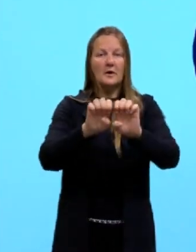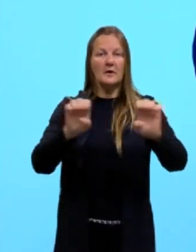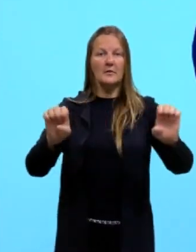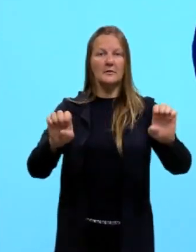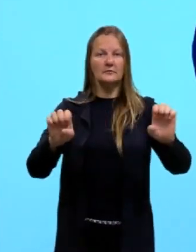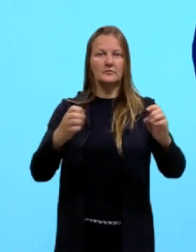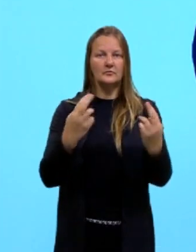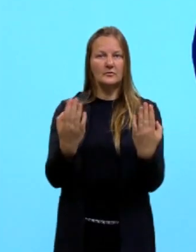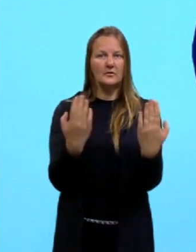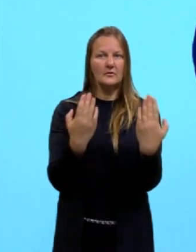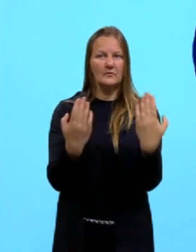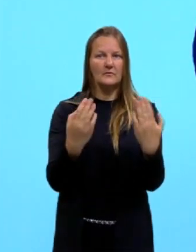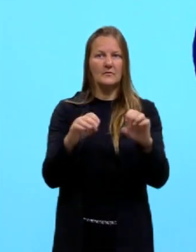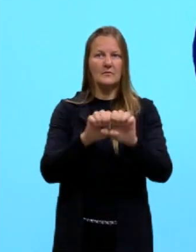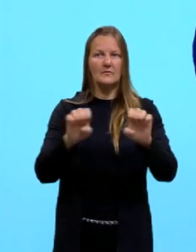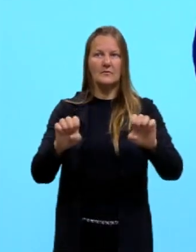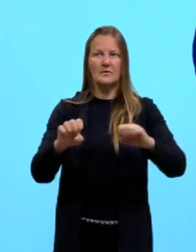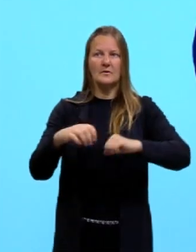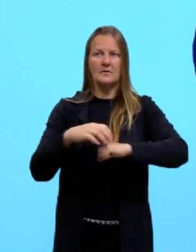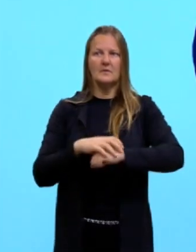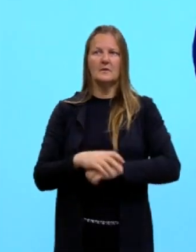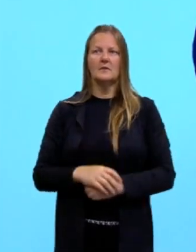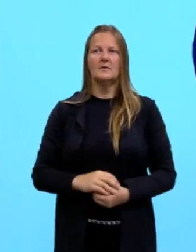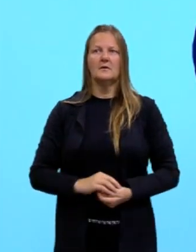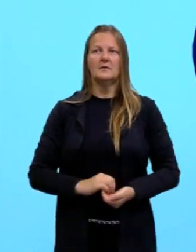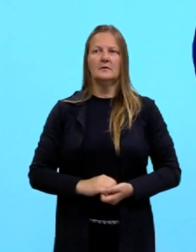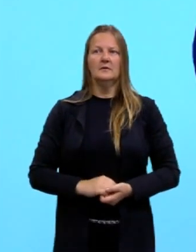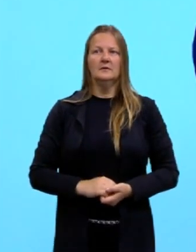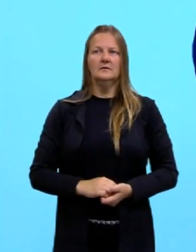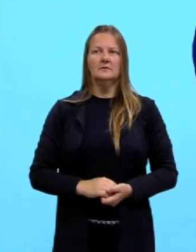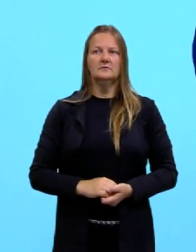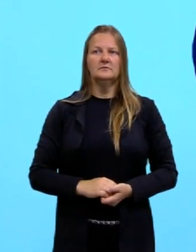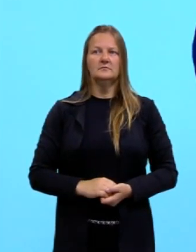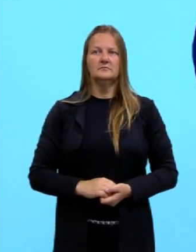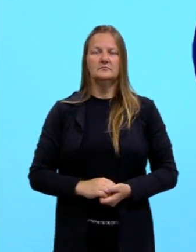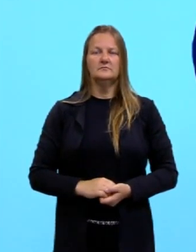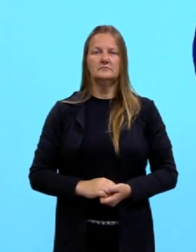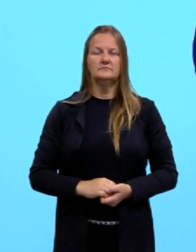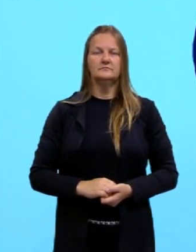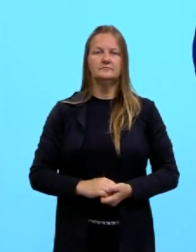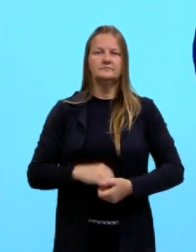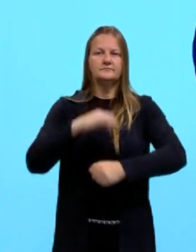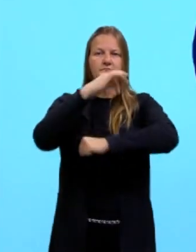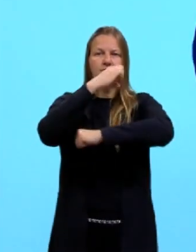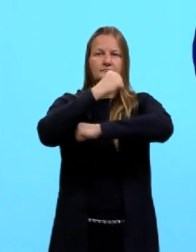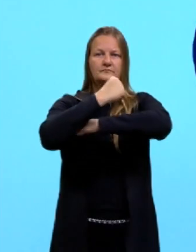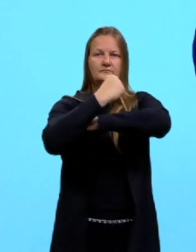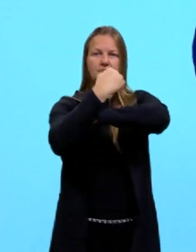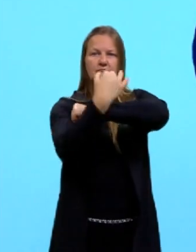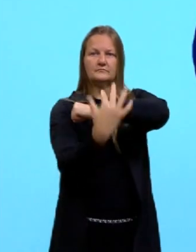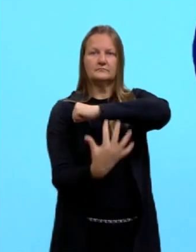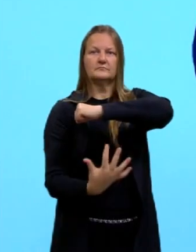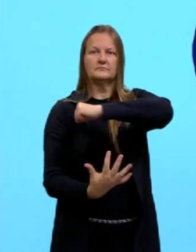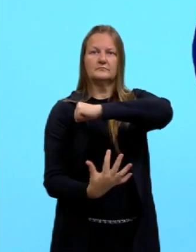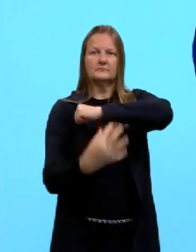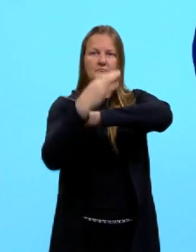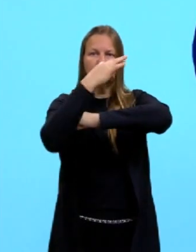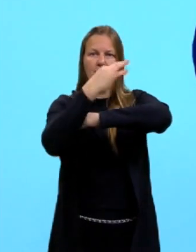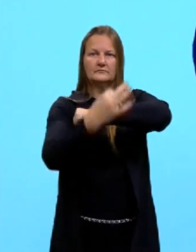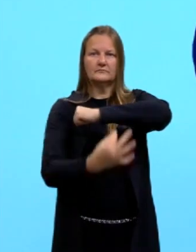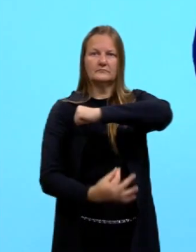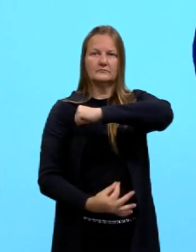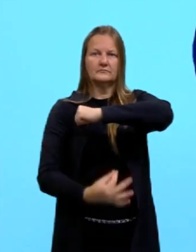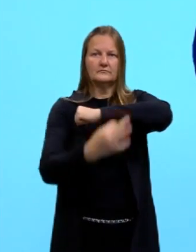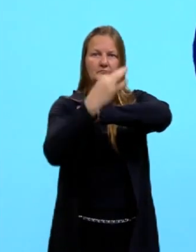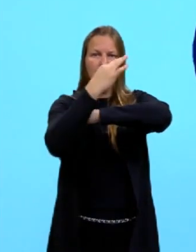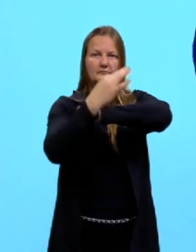e a longitude, né, é o ângulo que essa linha chamada meridiano forma em relação ao Greenwich,